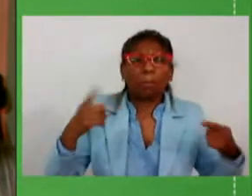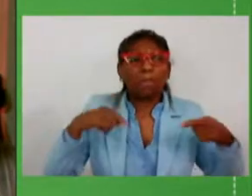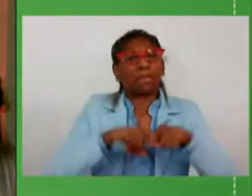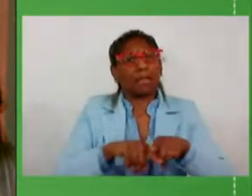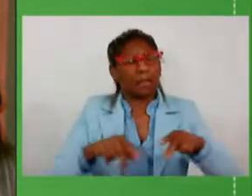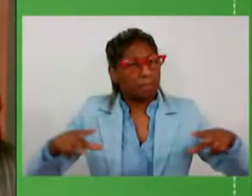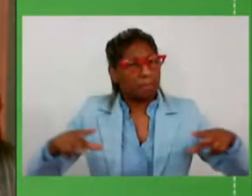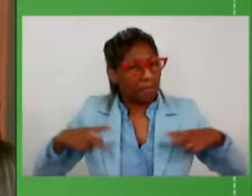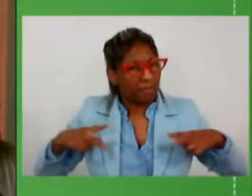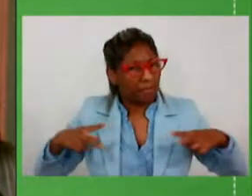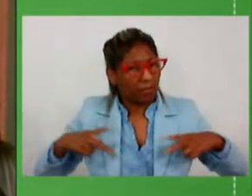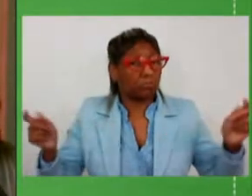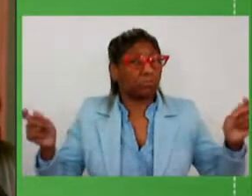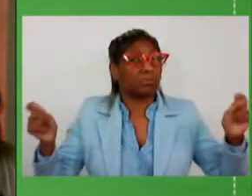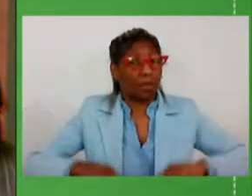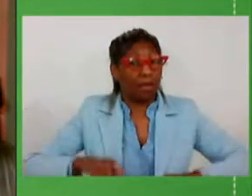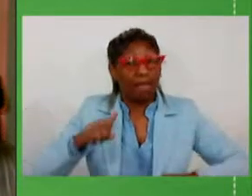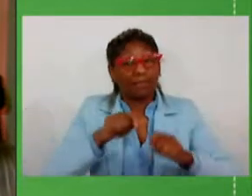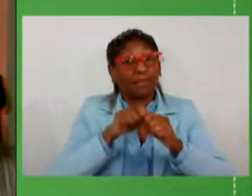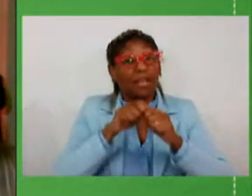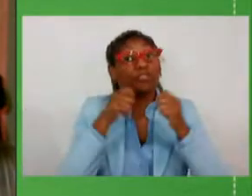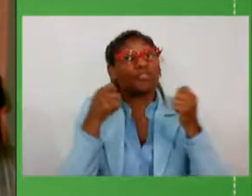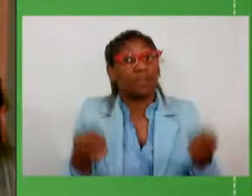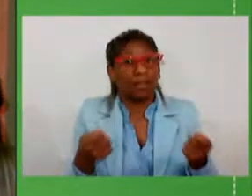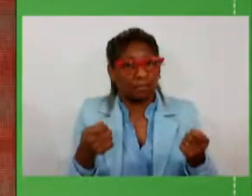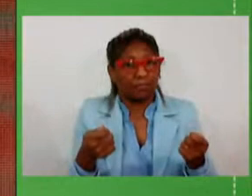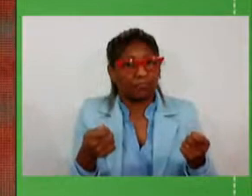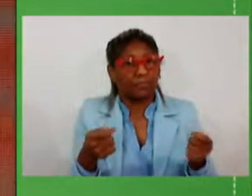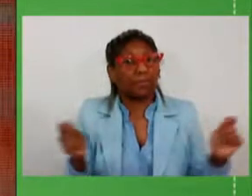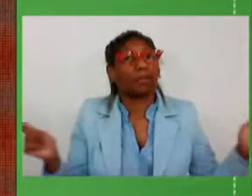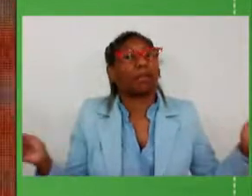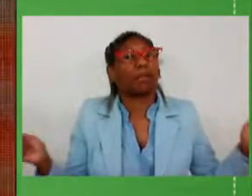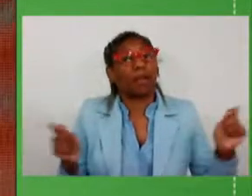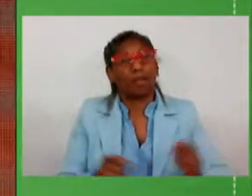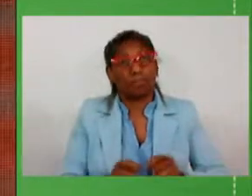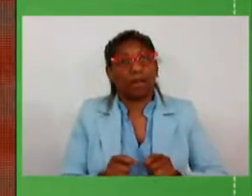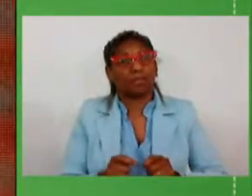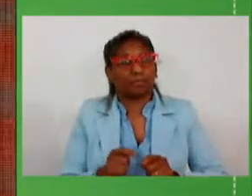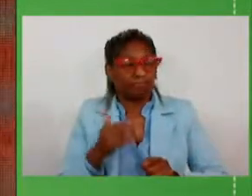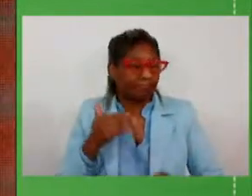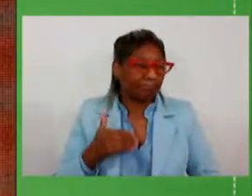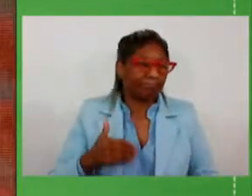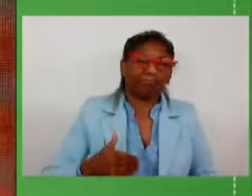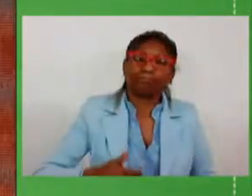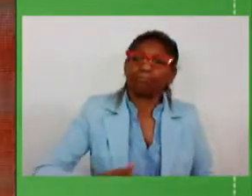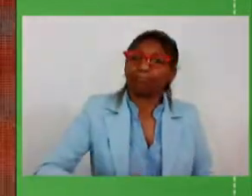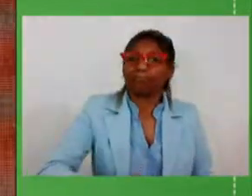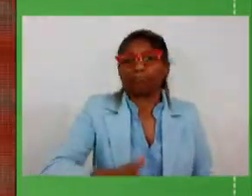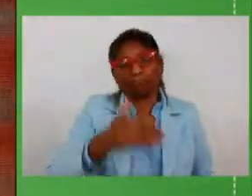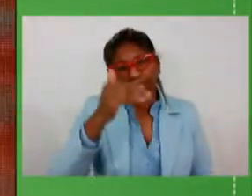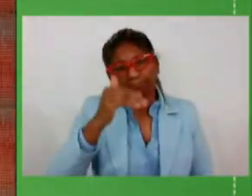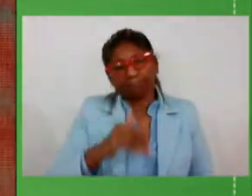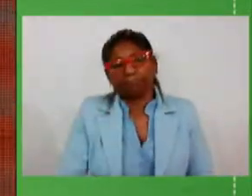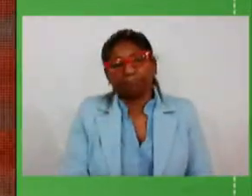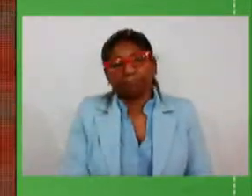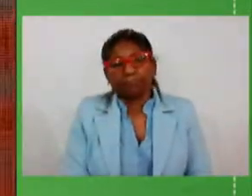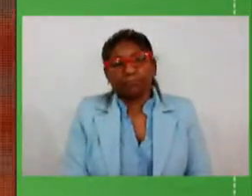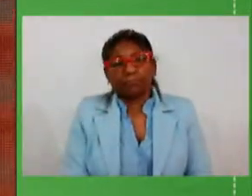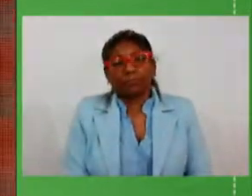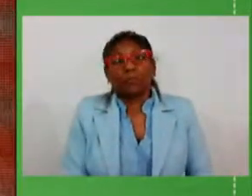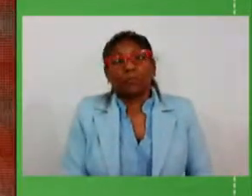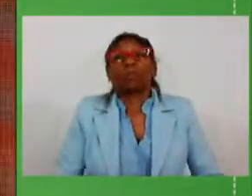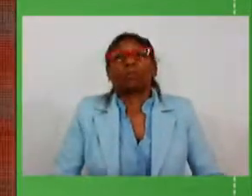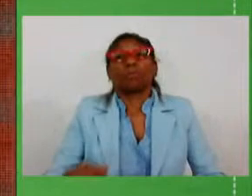é esta agenda que eu vejo é capaz de nos inserir definitivamente no cenário nacional